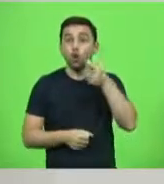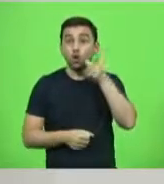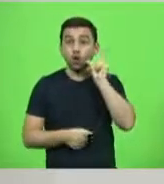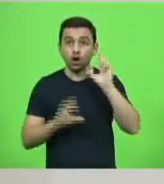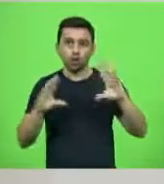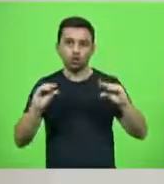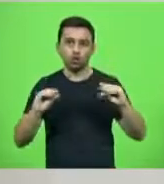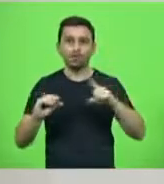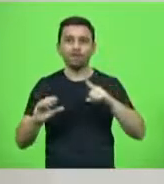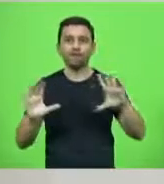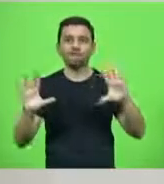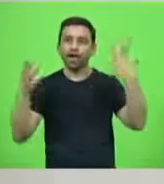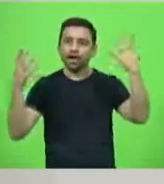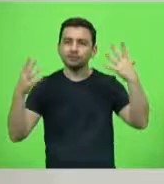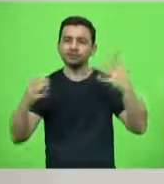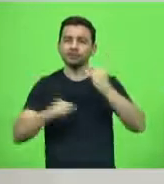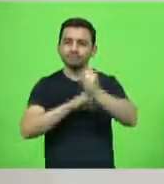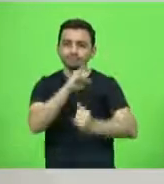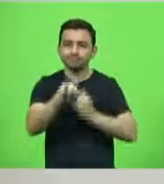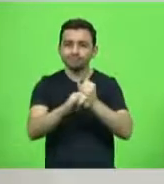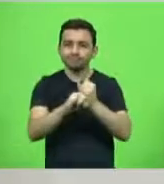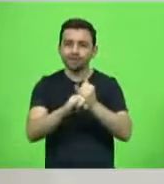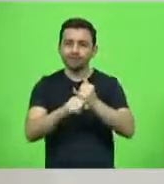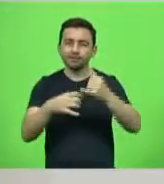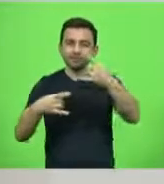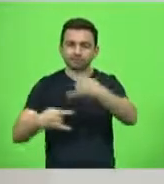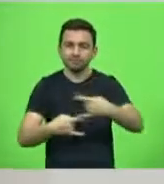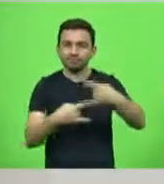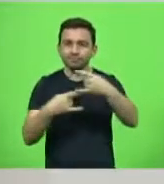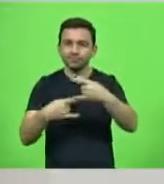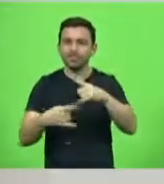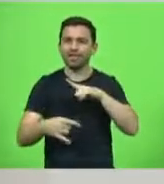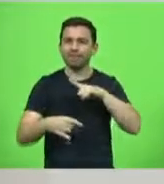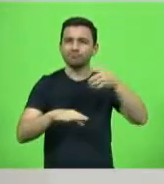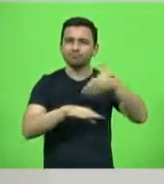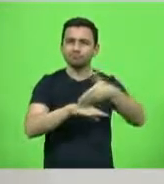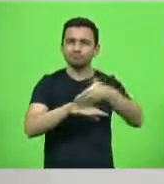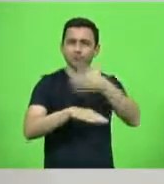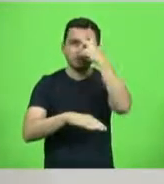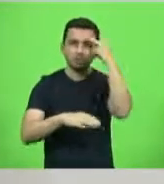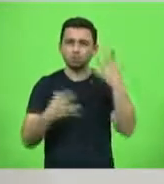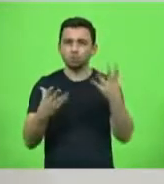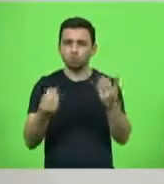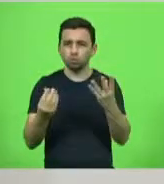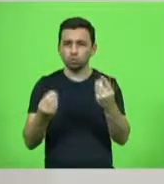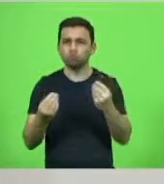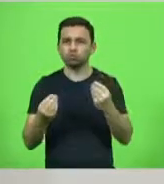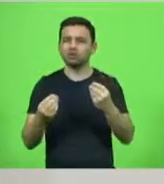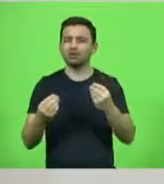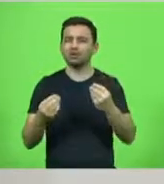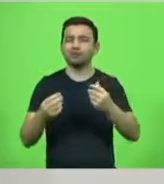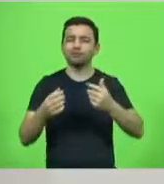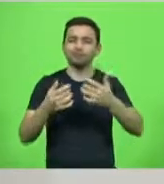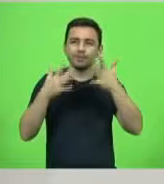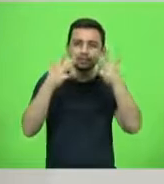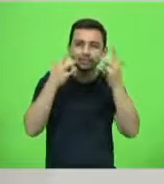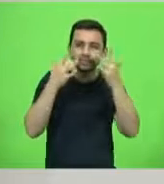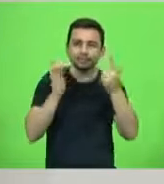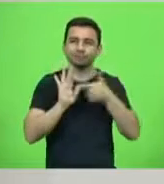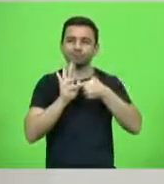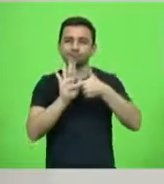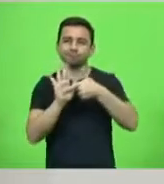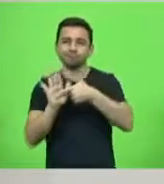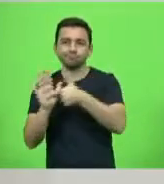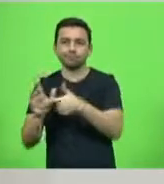virtual muito linda, repleta de participação popular, de manifestações culturais, de falas em